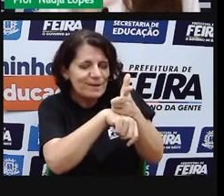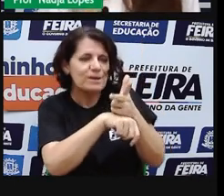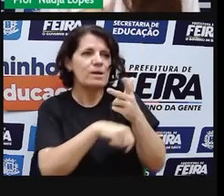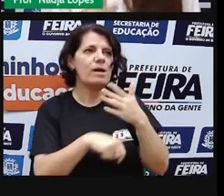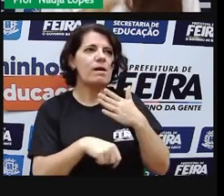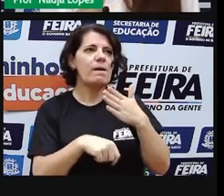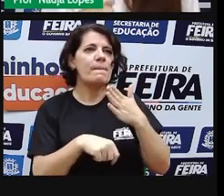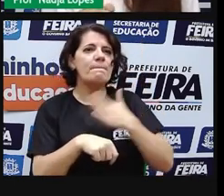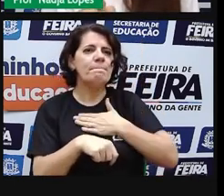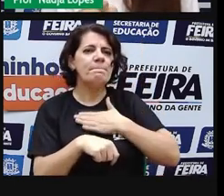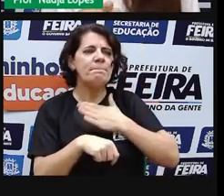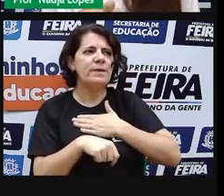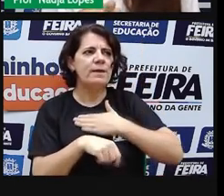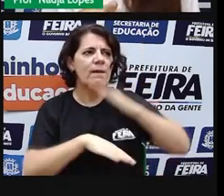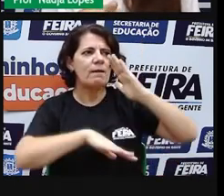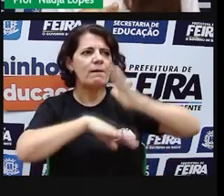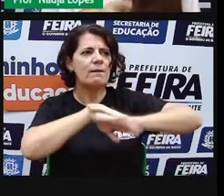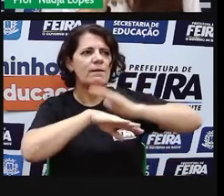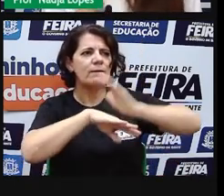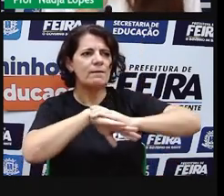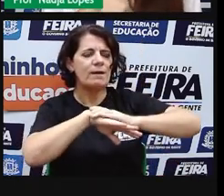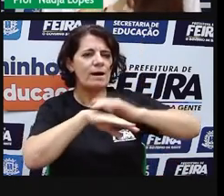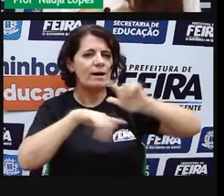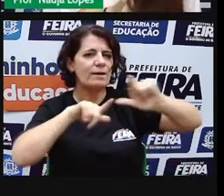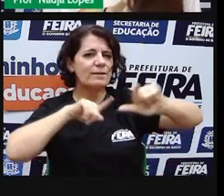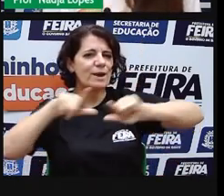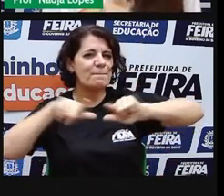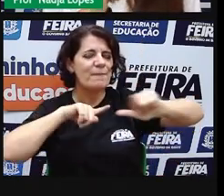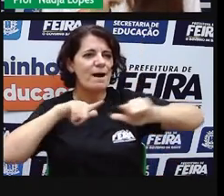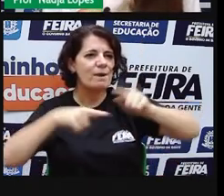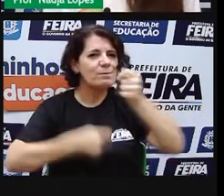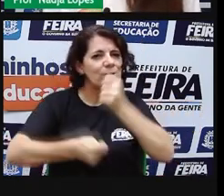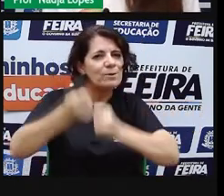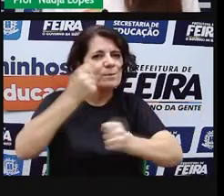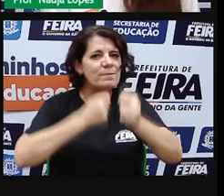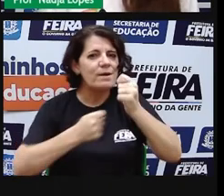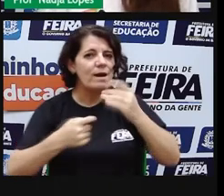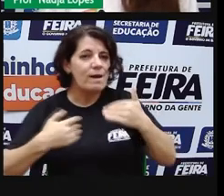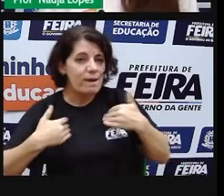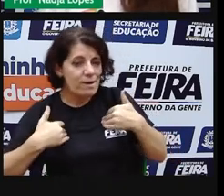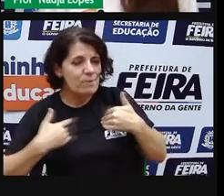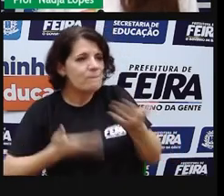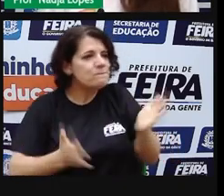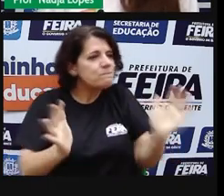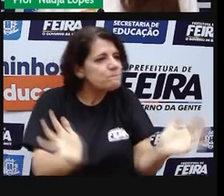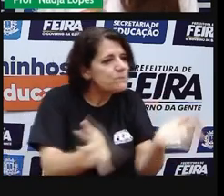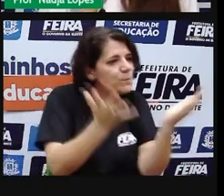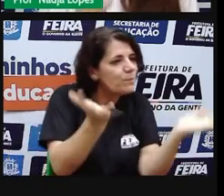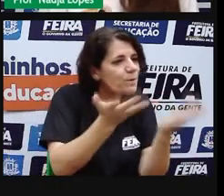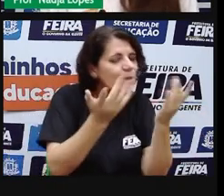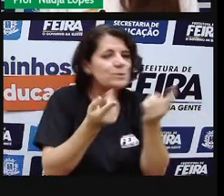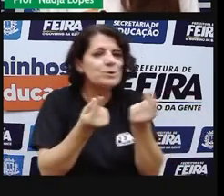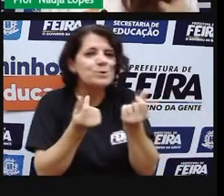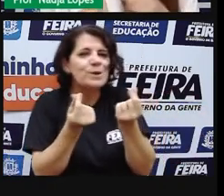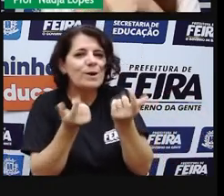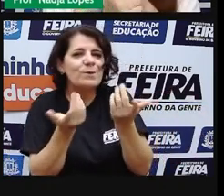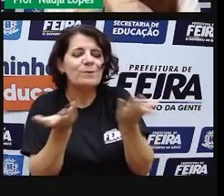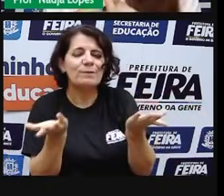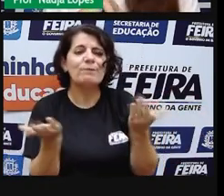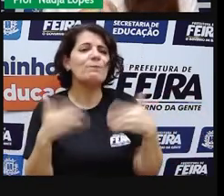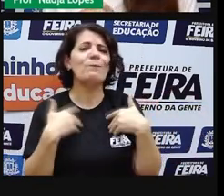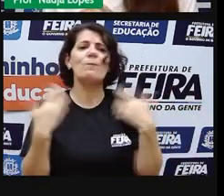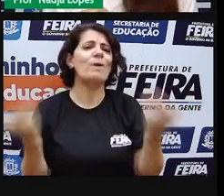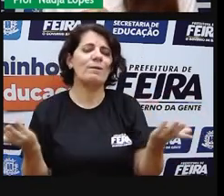econômica que você exerce no seu município. De que forma você contribui para a economia do seu município? Você trabalha em que ramo?